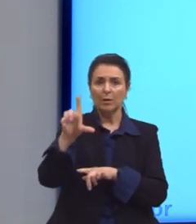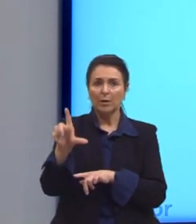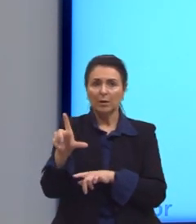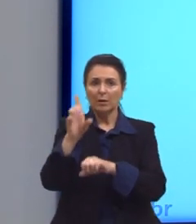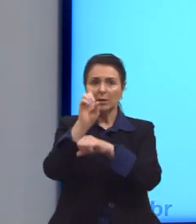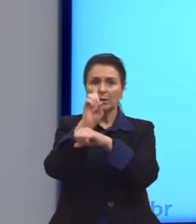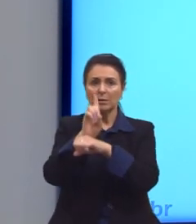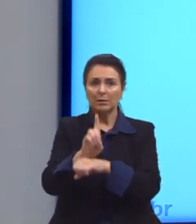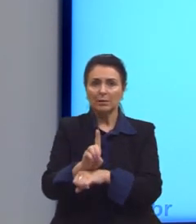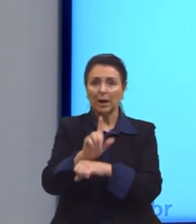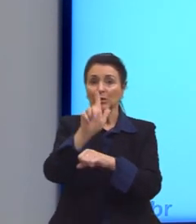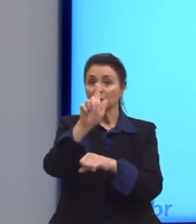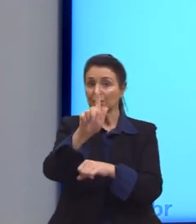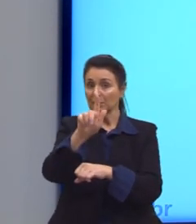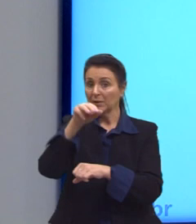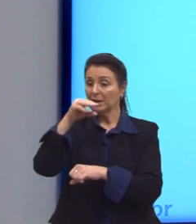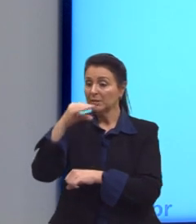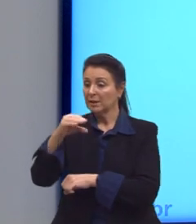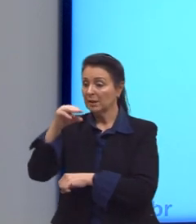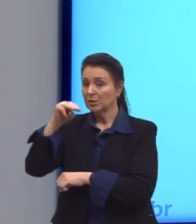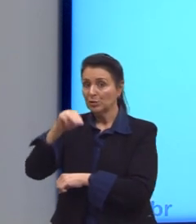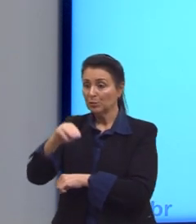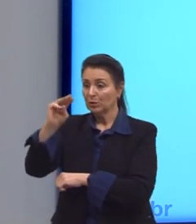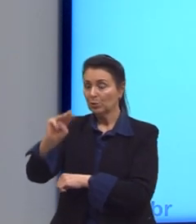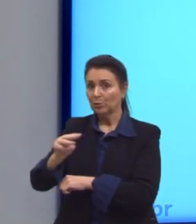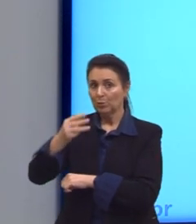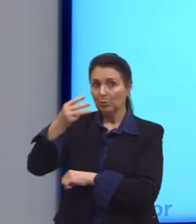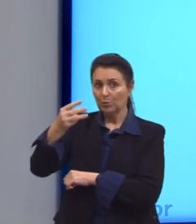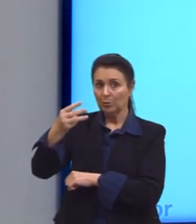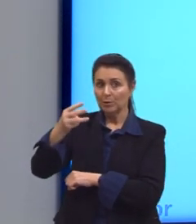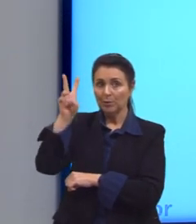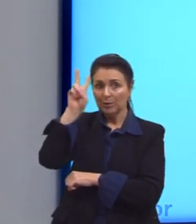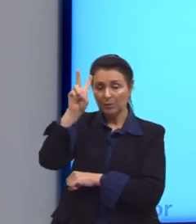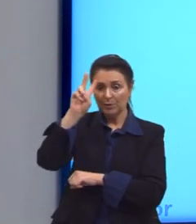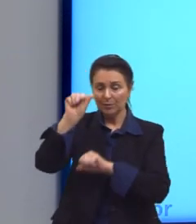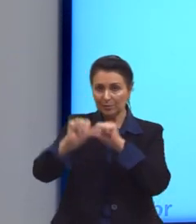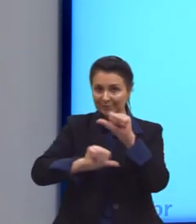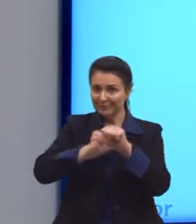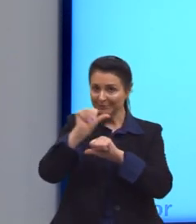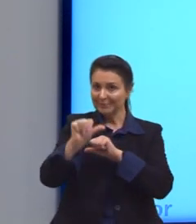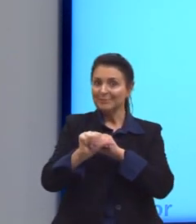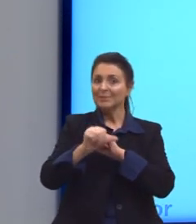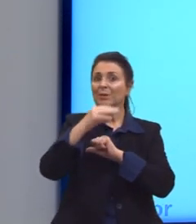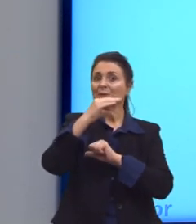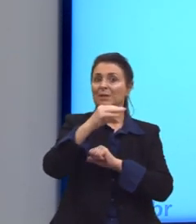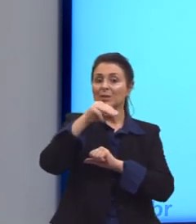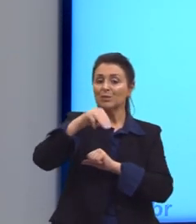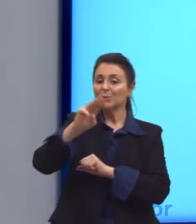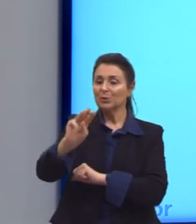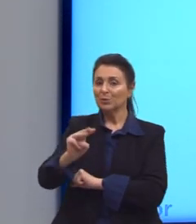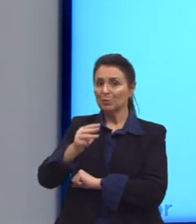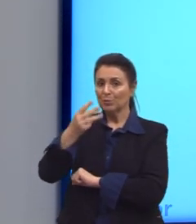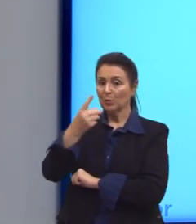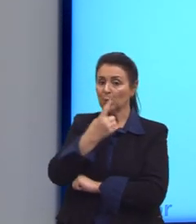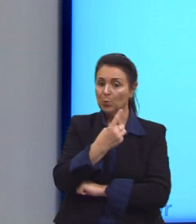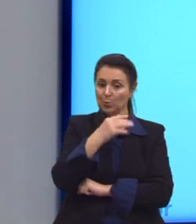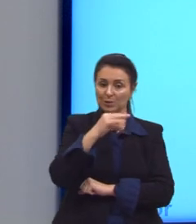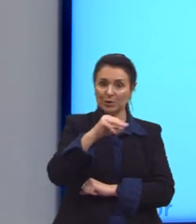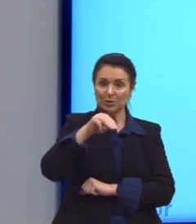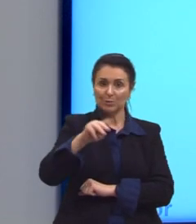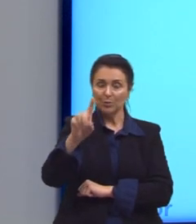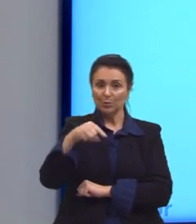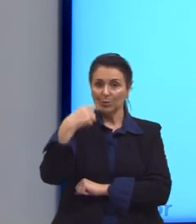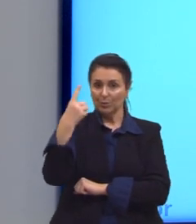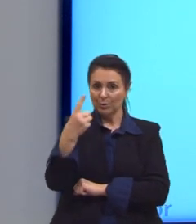,1 gramas por centímetro cúbico, lembrando, conversão de unidade, centímetro cúbico, 1 centímetro cúbico é igual